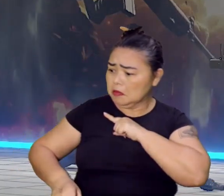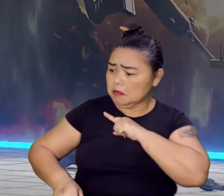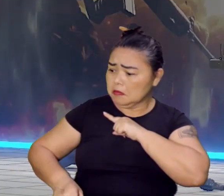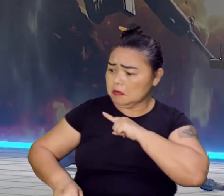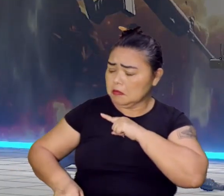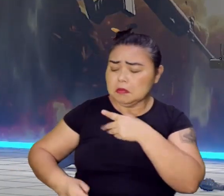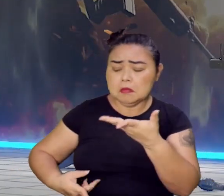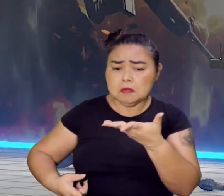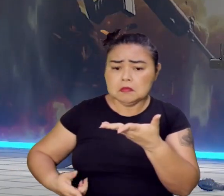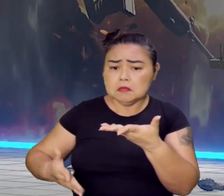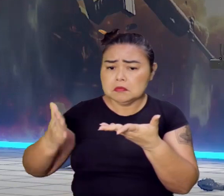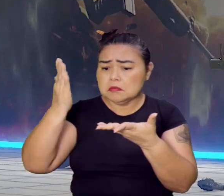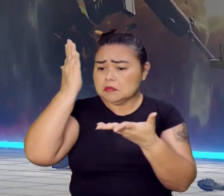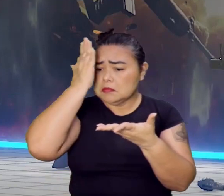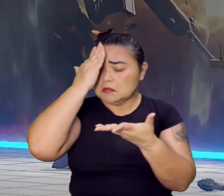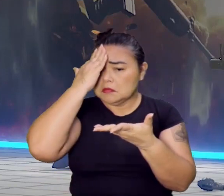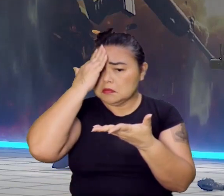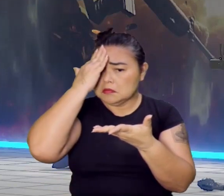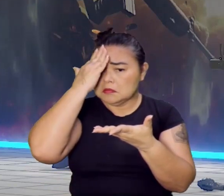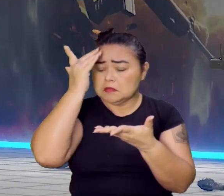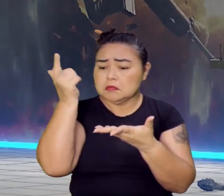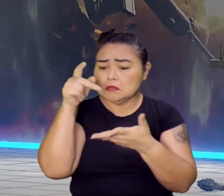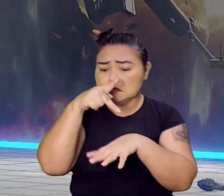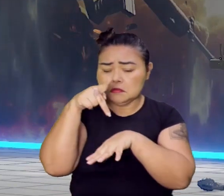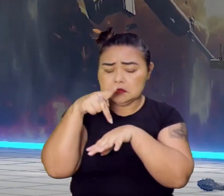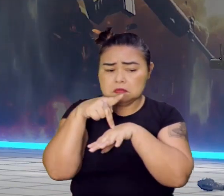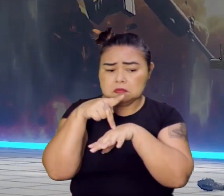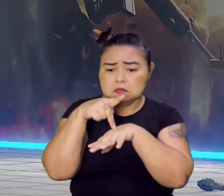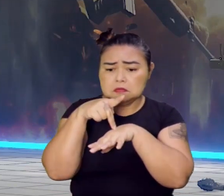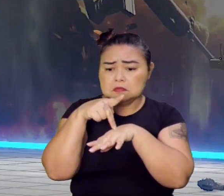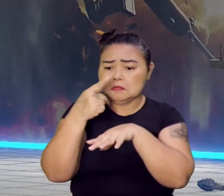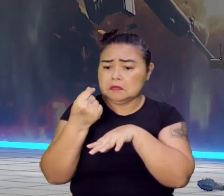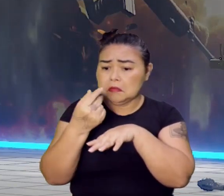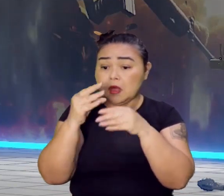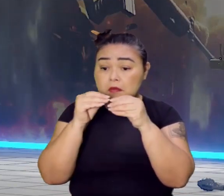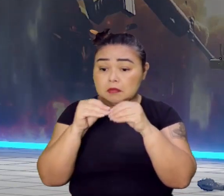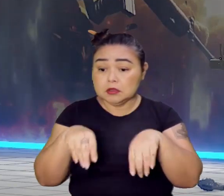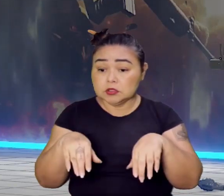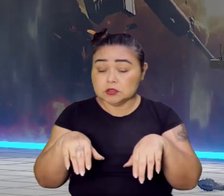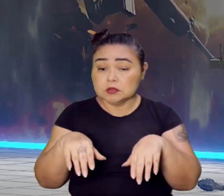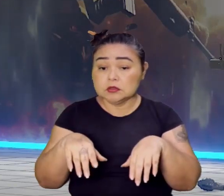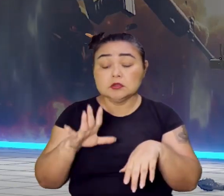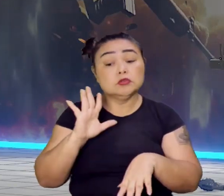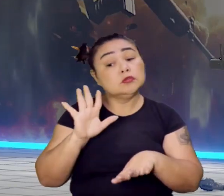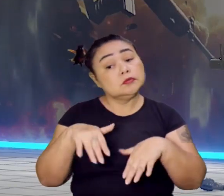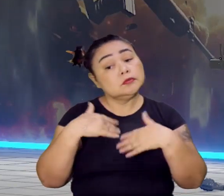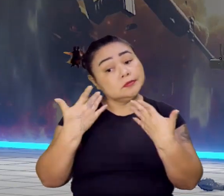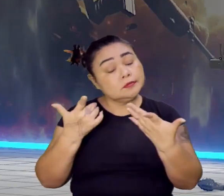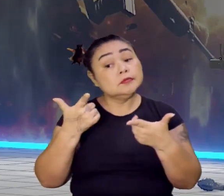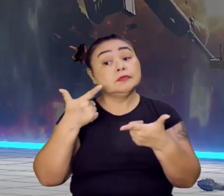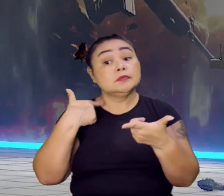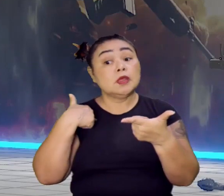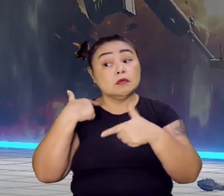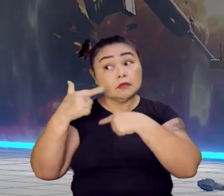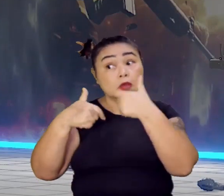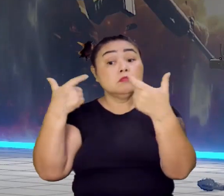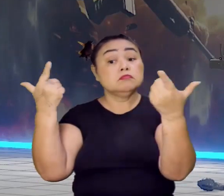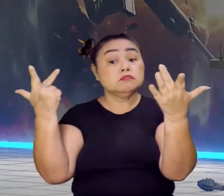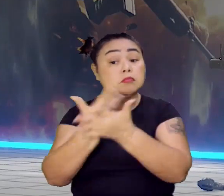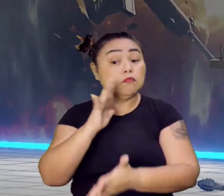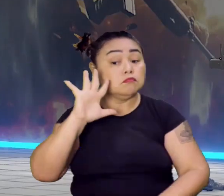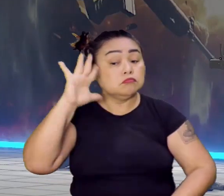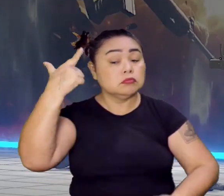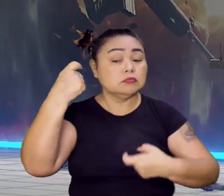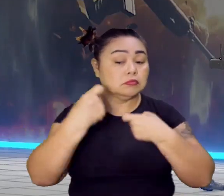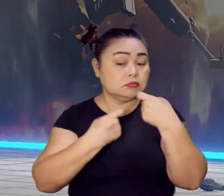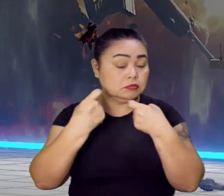Você sabe que um país, quando ele se vê financeiramente prejudicado, geralmente isso causa guerra. E não foi